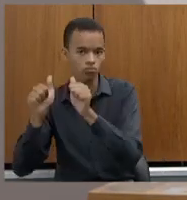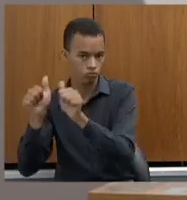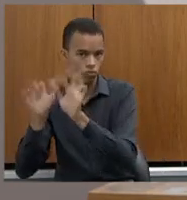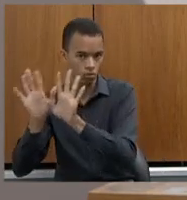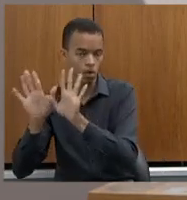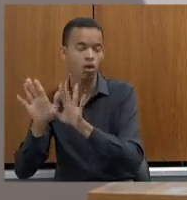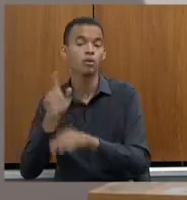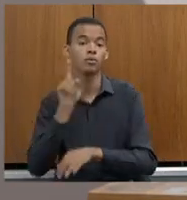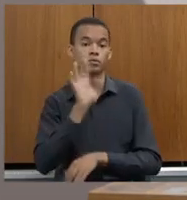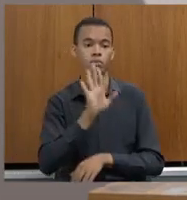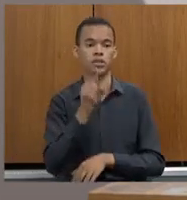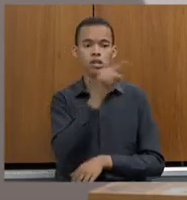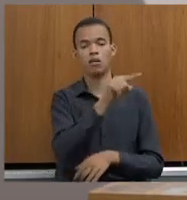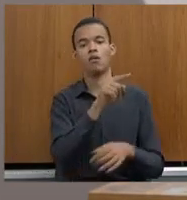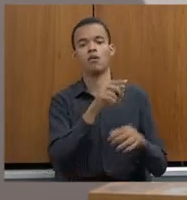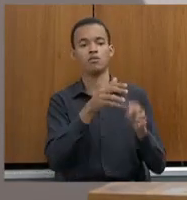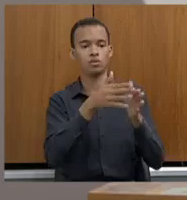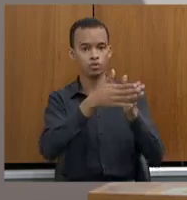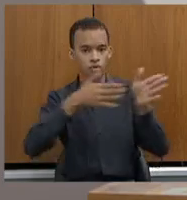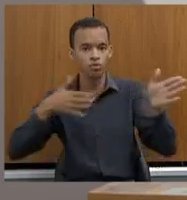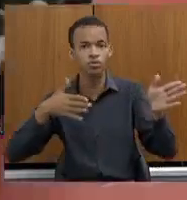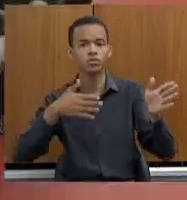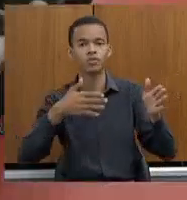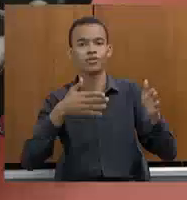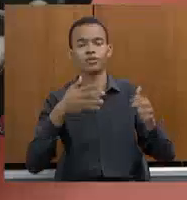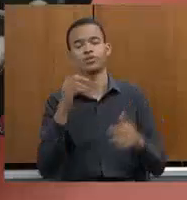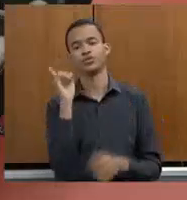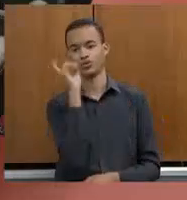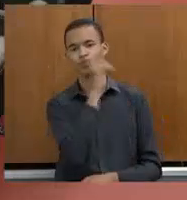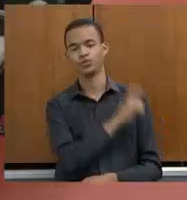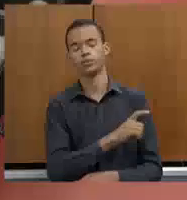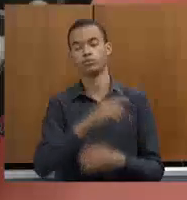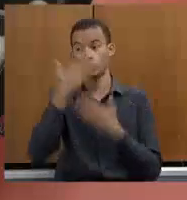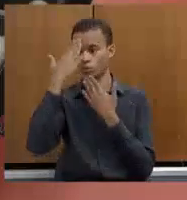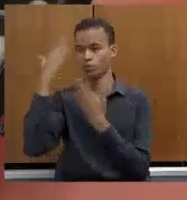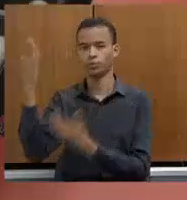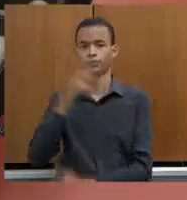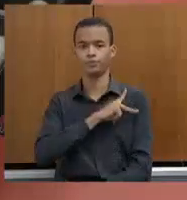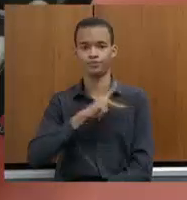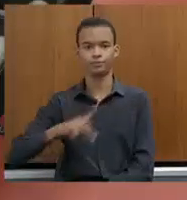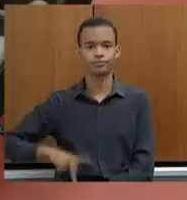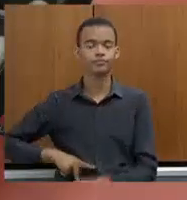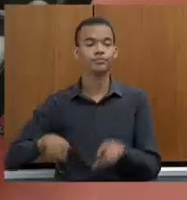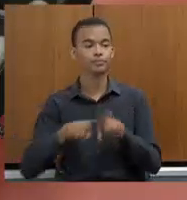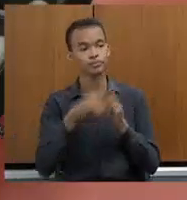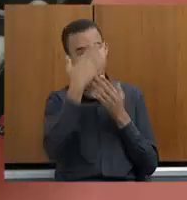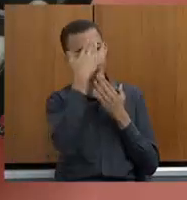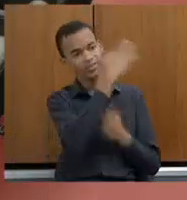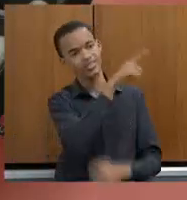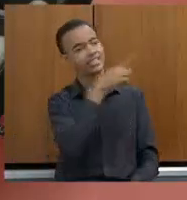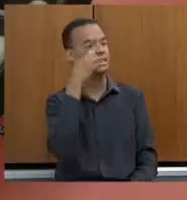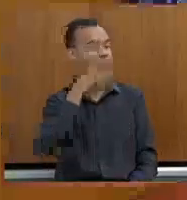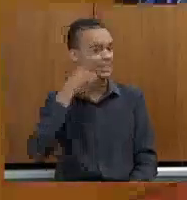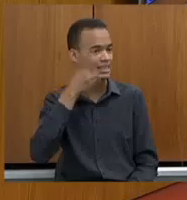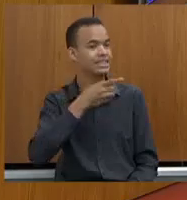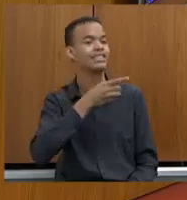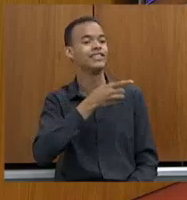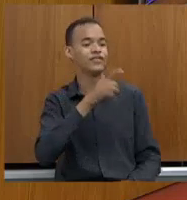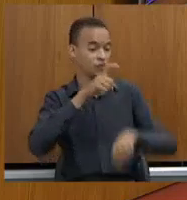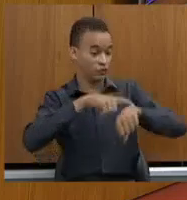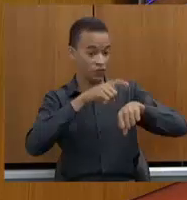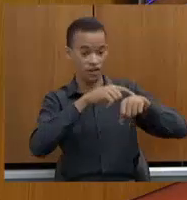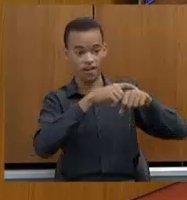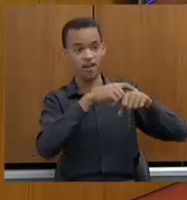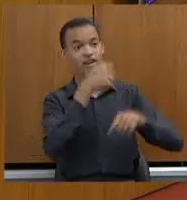ferrovia, aí é demais. Obrigado, presidente. Obrigado, deputado João Leite, bateu o recorde. Doze